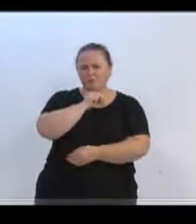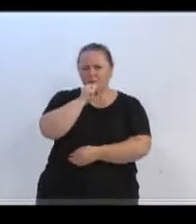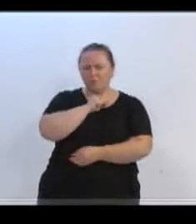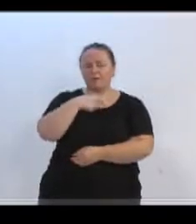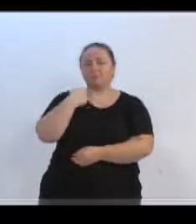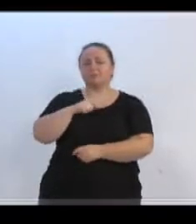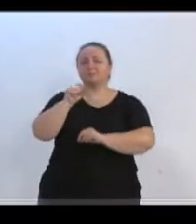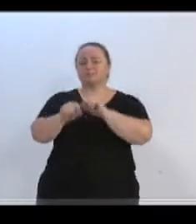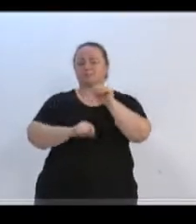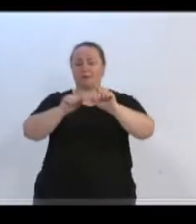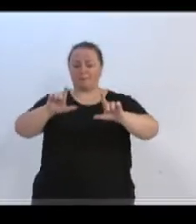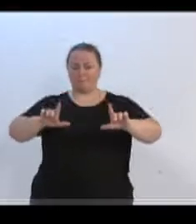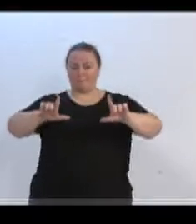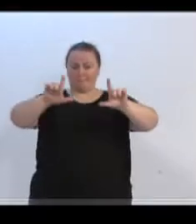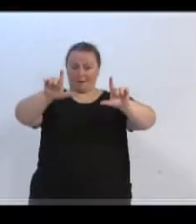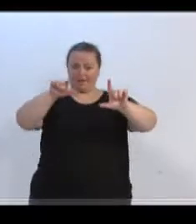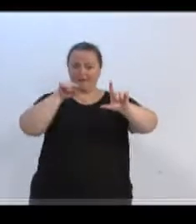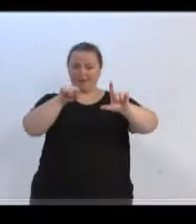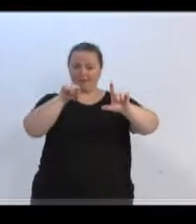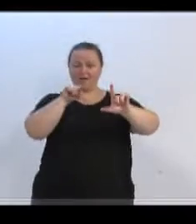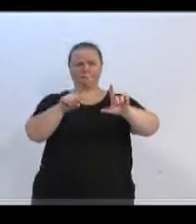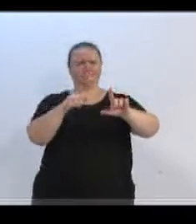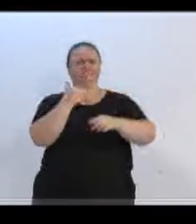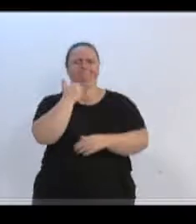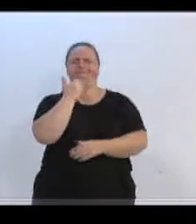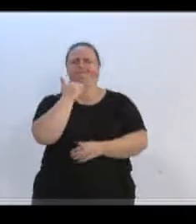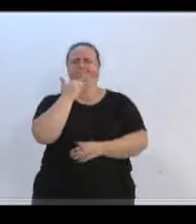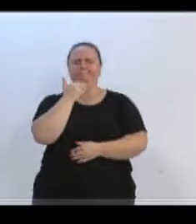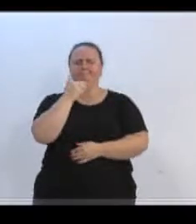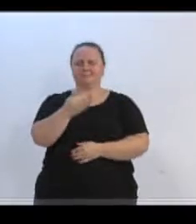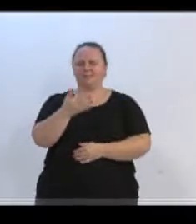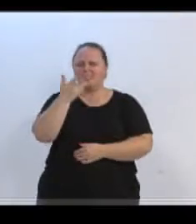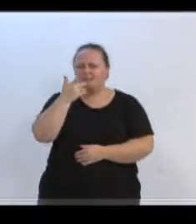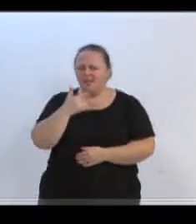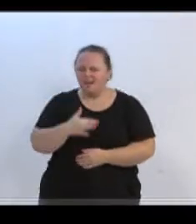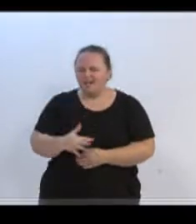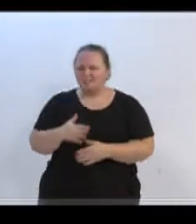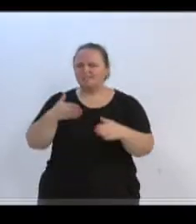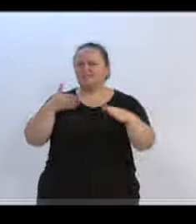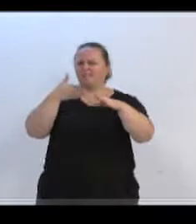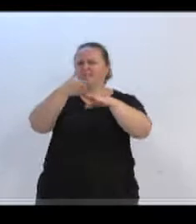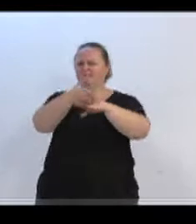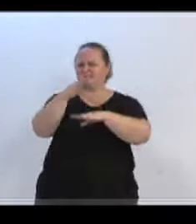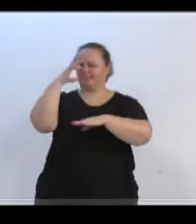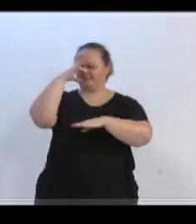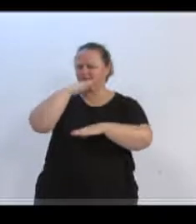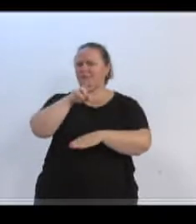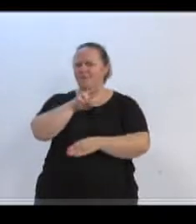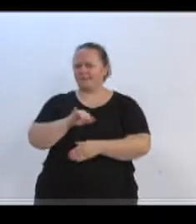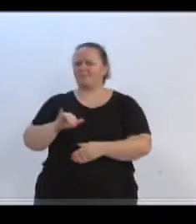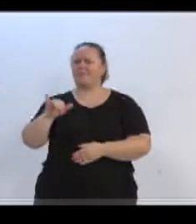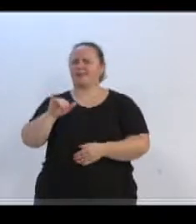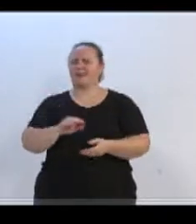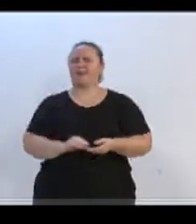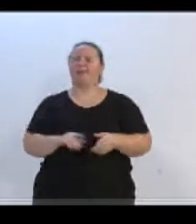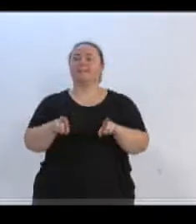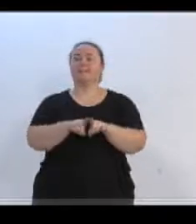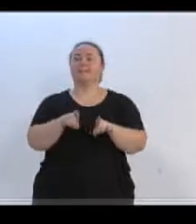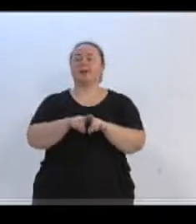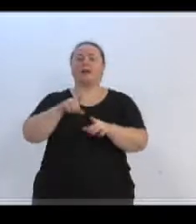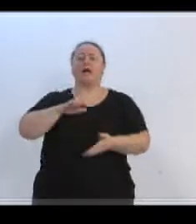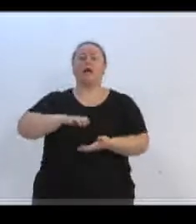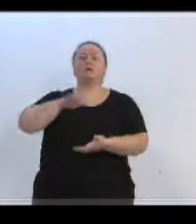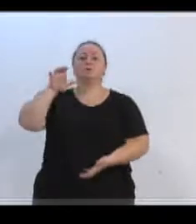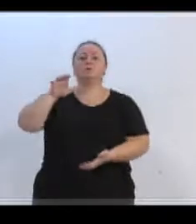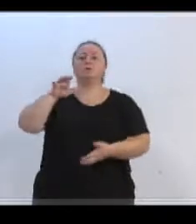placa que está no início da filmagem não vai conter a vontade e nem vai conter a passagem dessas crianças. Até mesmo adulto desavisado à